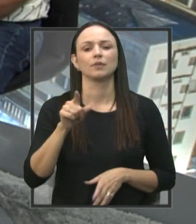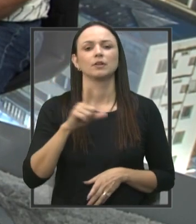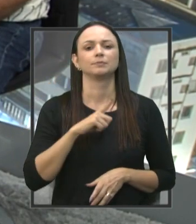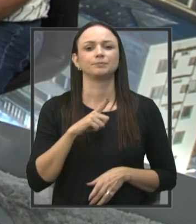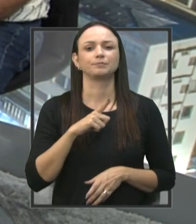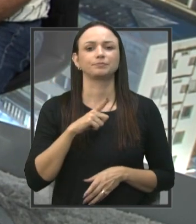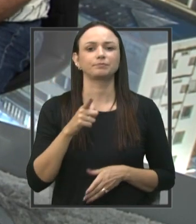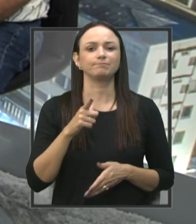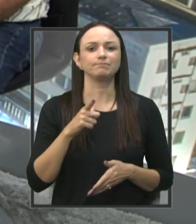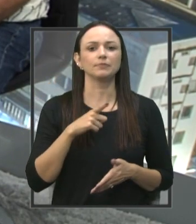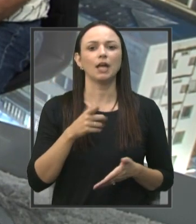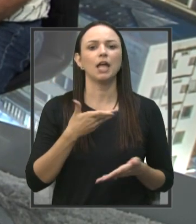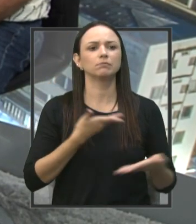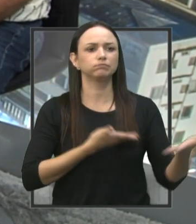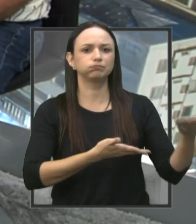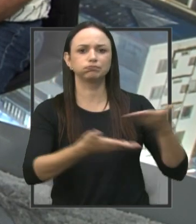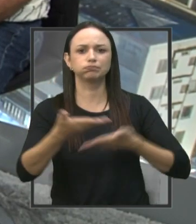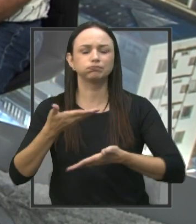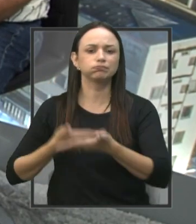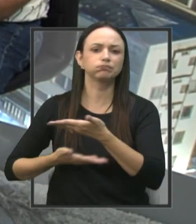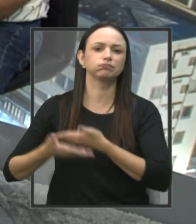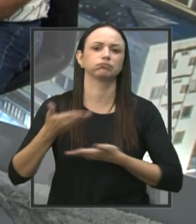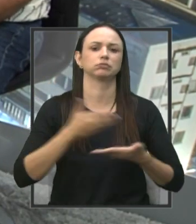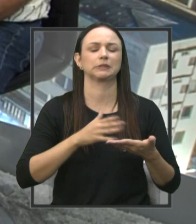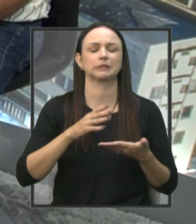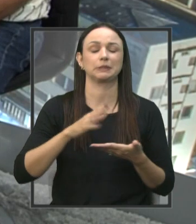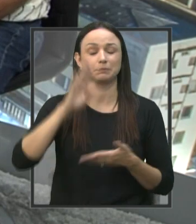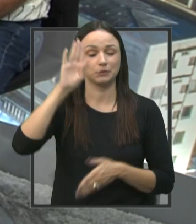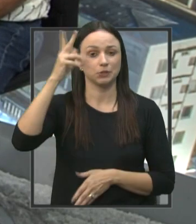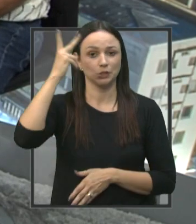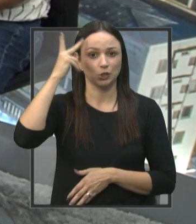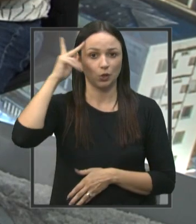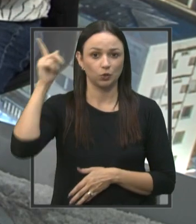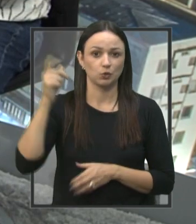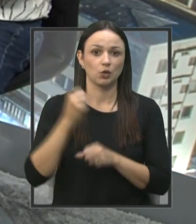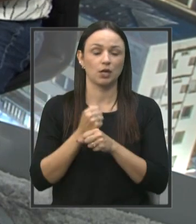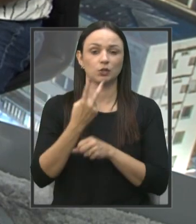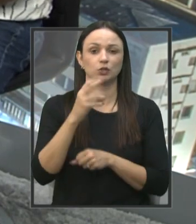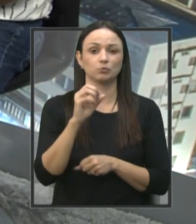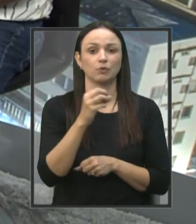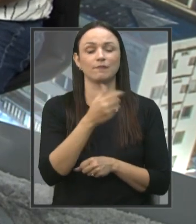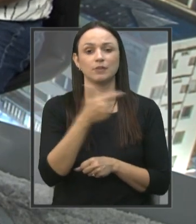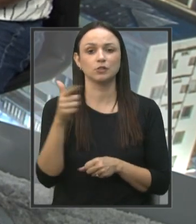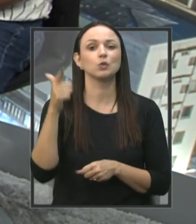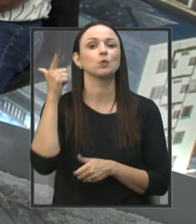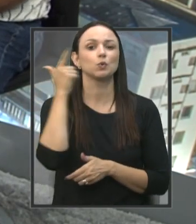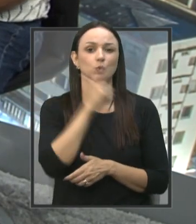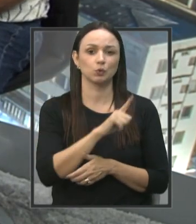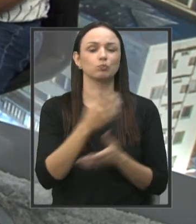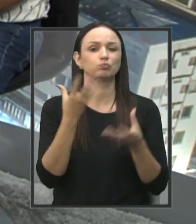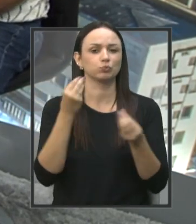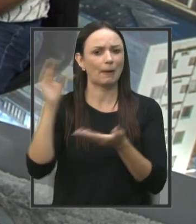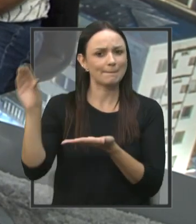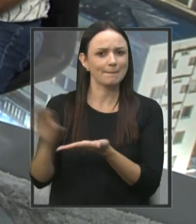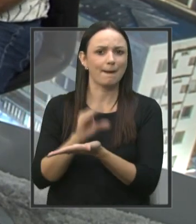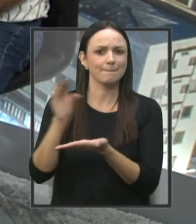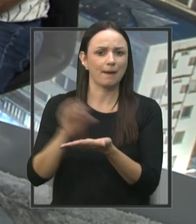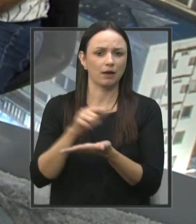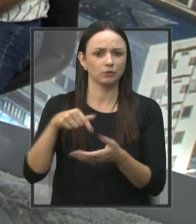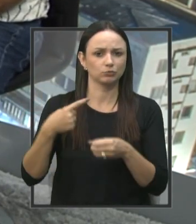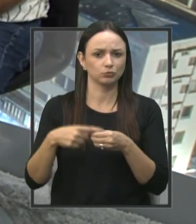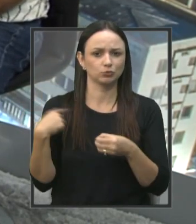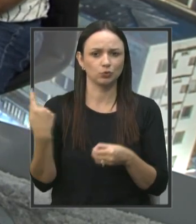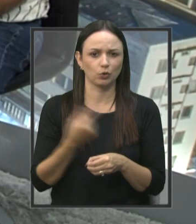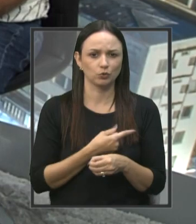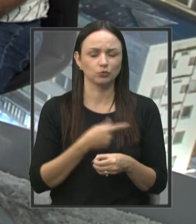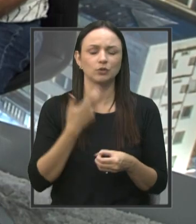uma articulação muito boa, né, principalmente em São Paulo, e ao longo de 2022 conseguiu angariar muitas verbas para o nosso município,